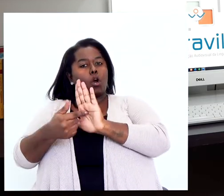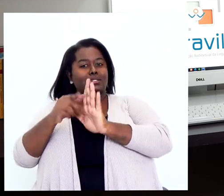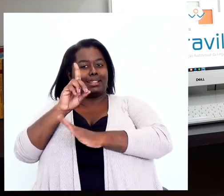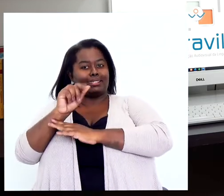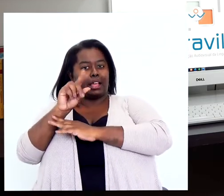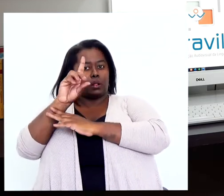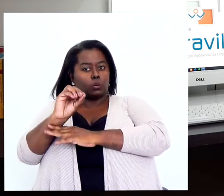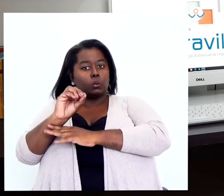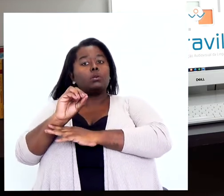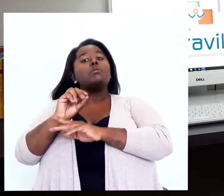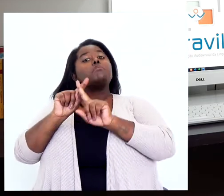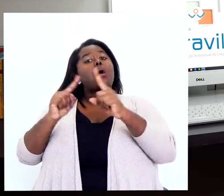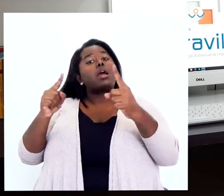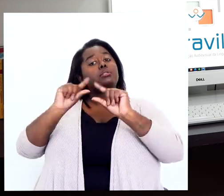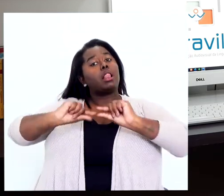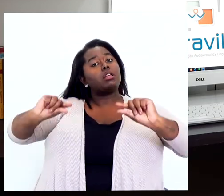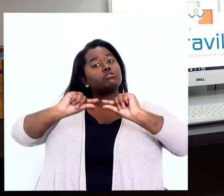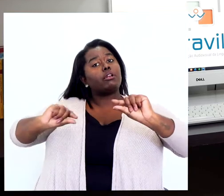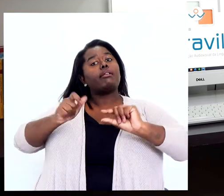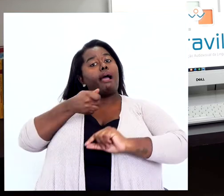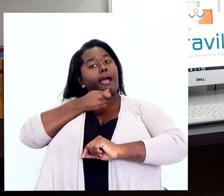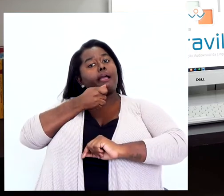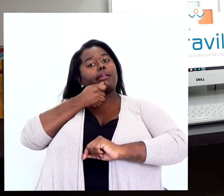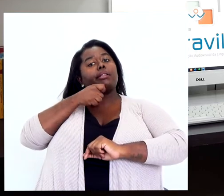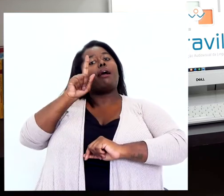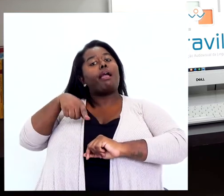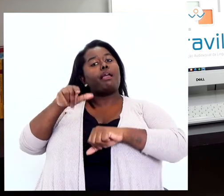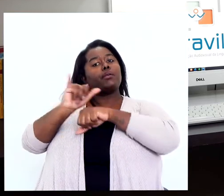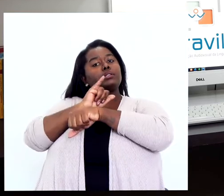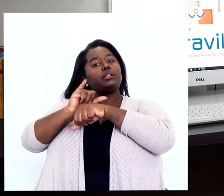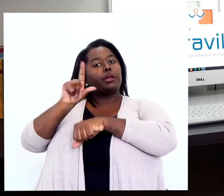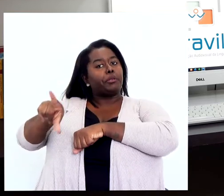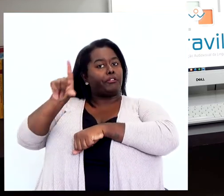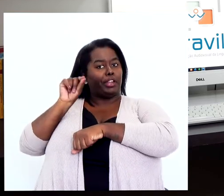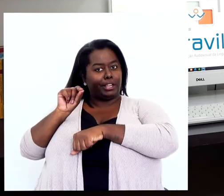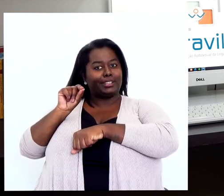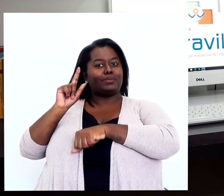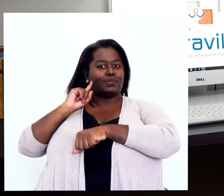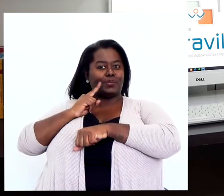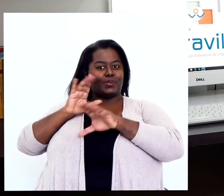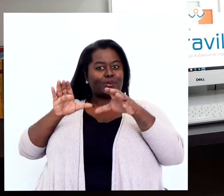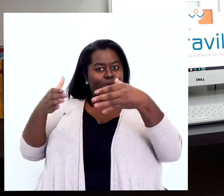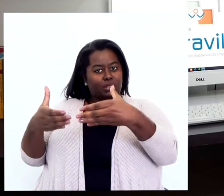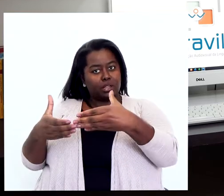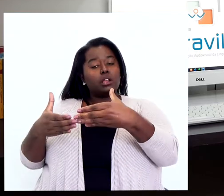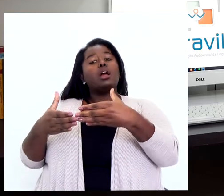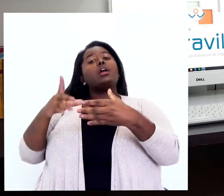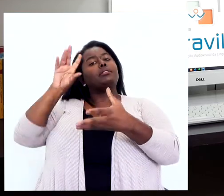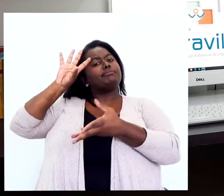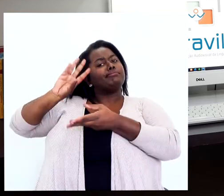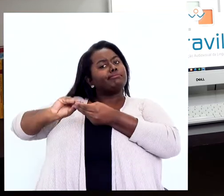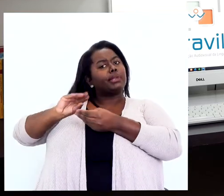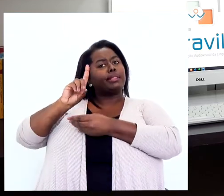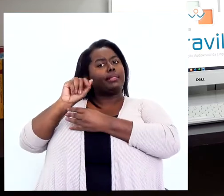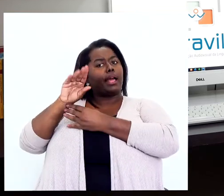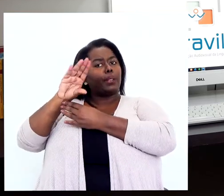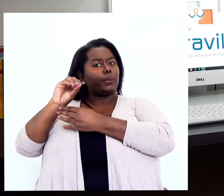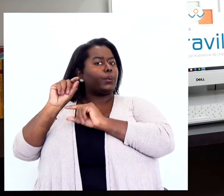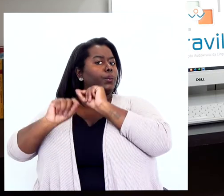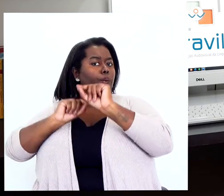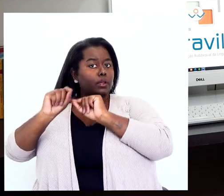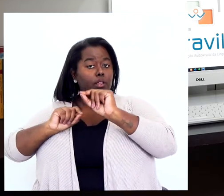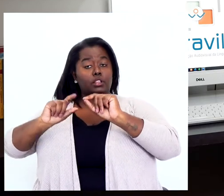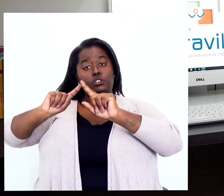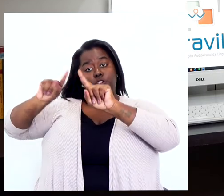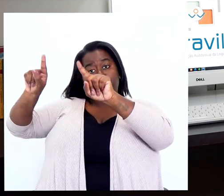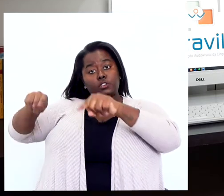legenda em língua portuguesa é o recurso preferido e a nossa discussão e a inferência a partir desse dado é que como